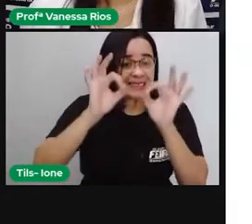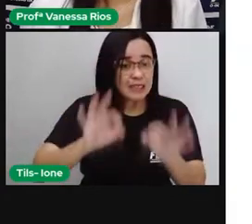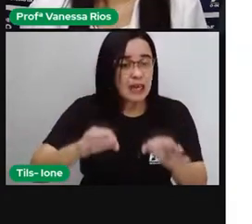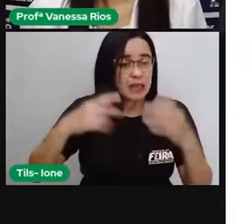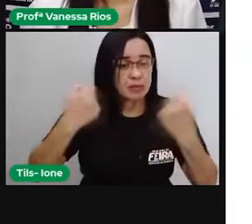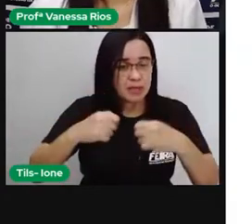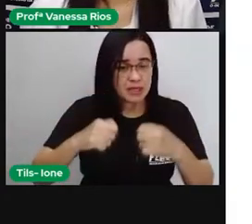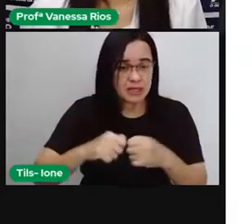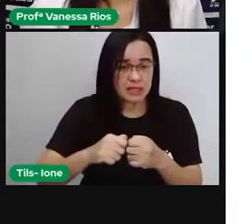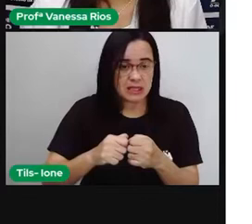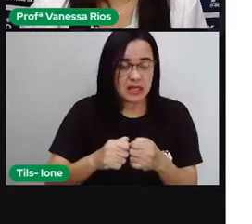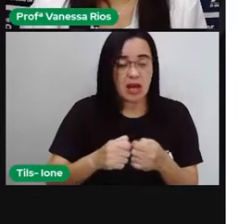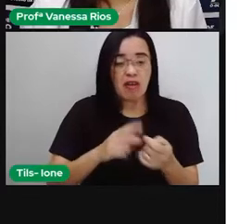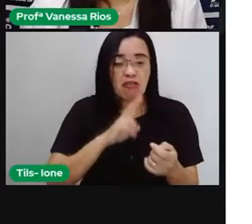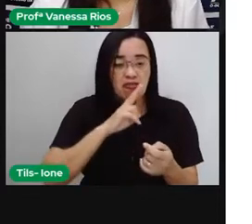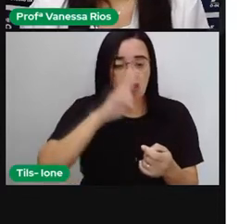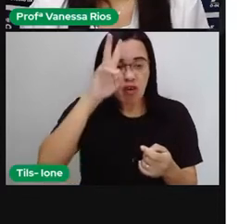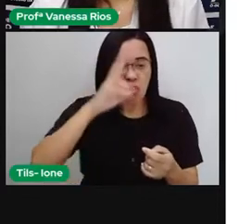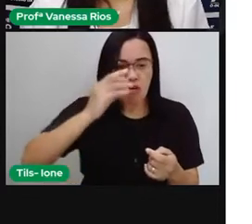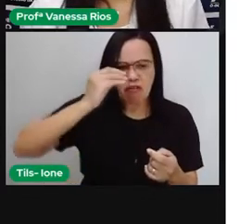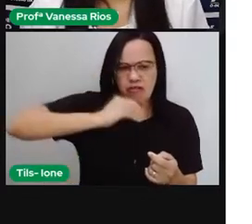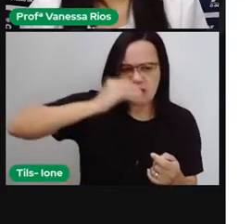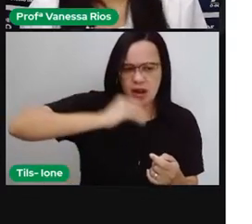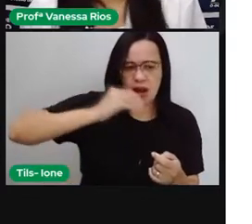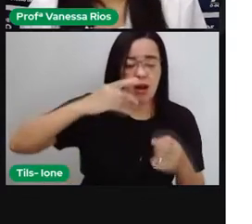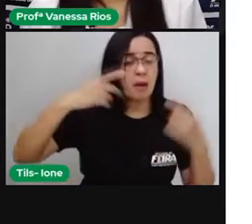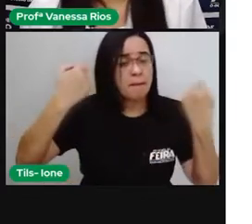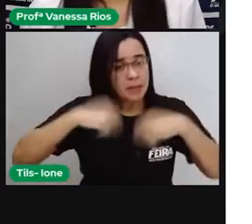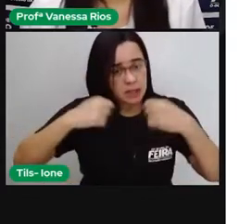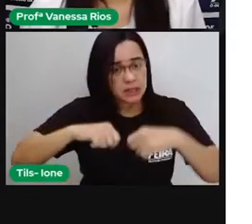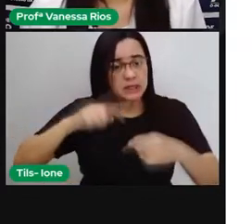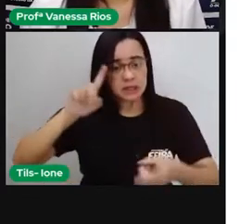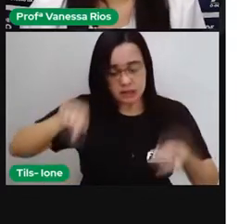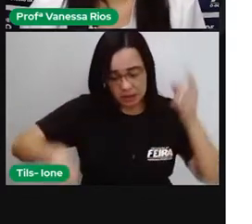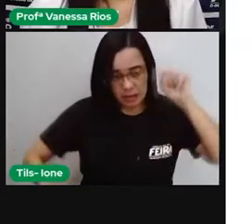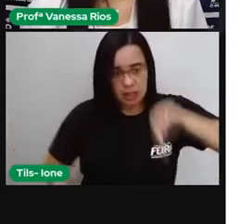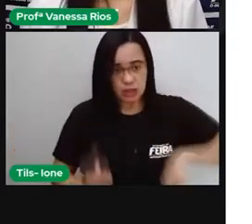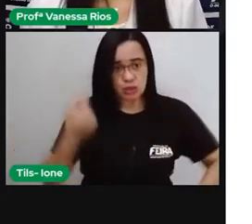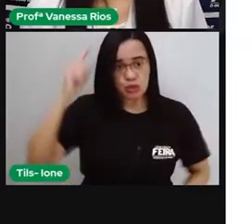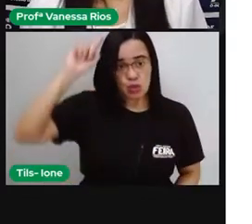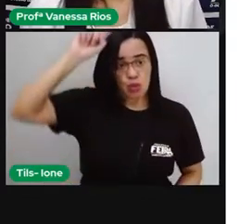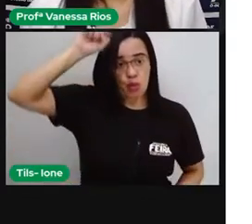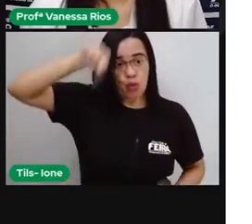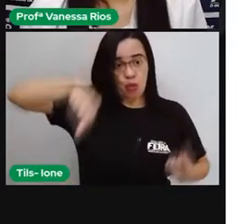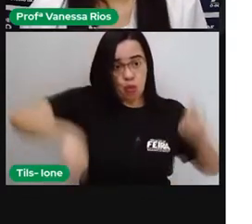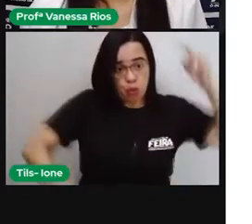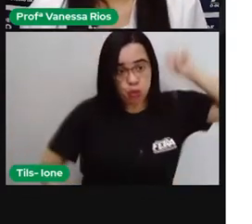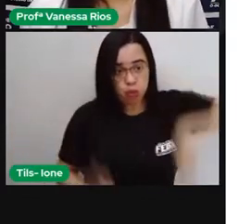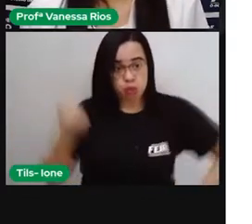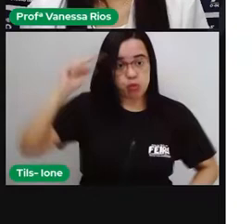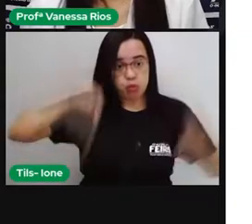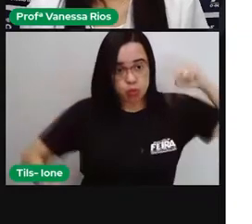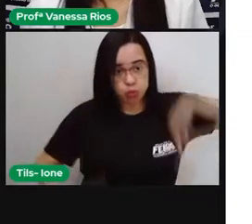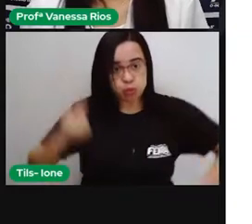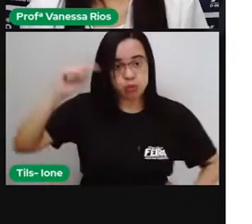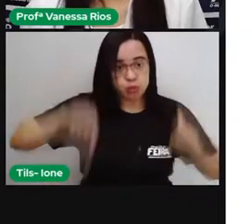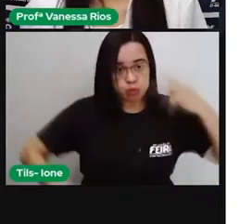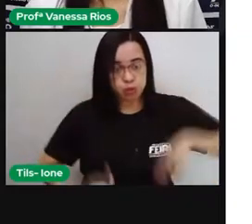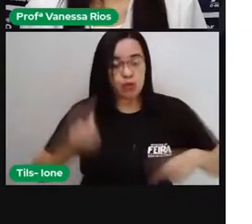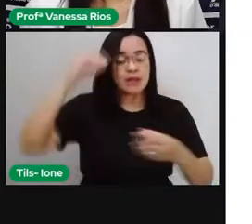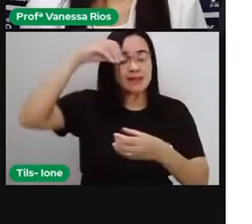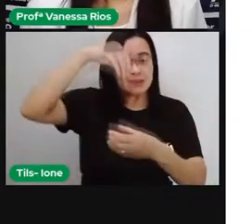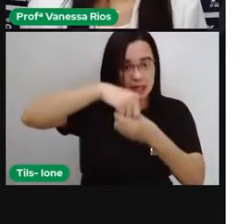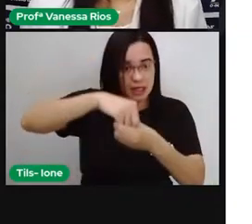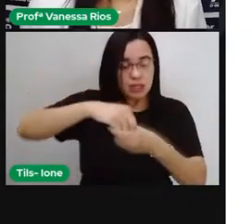grosso, para que ele possa circular por todo o nosso corpo, dos pés até a cabeça. E além disso,